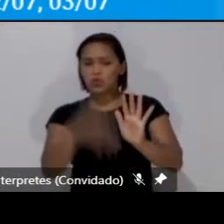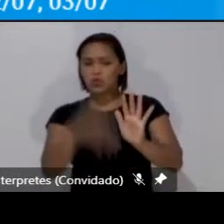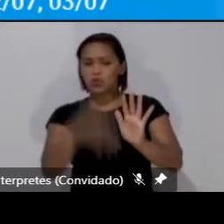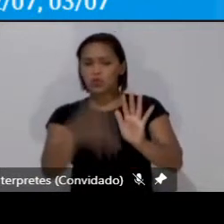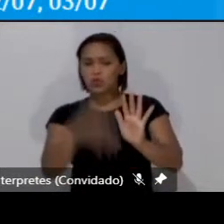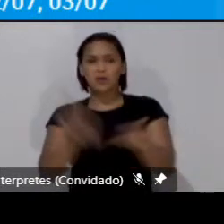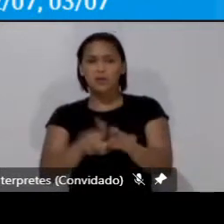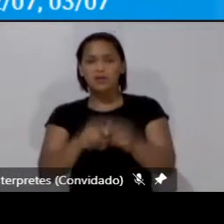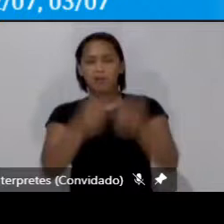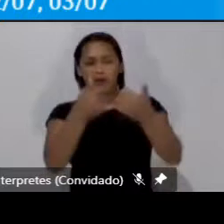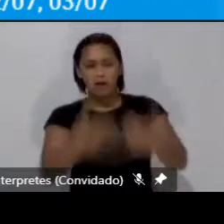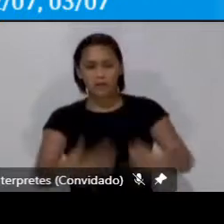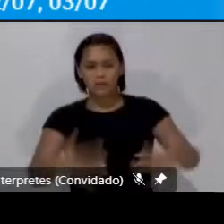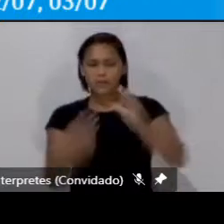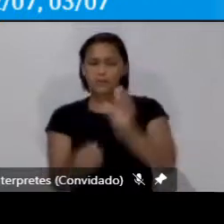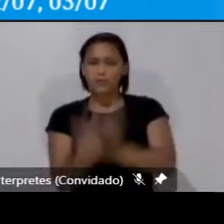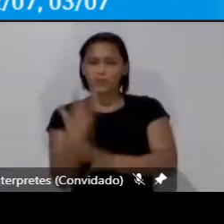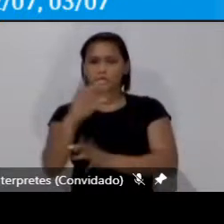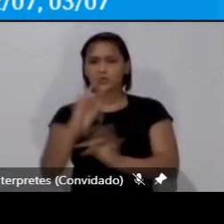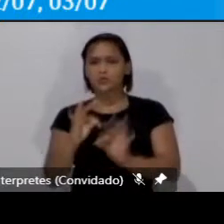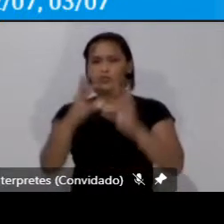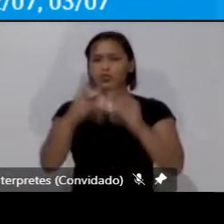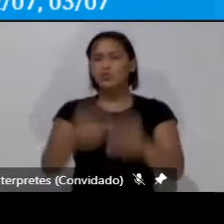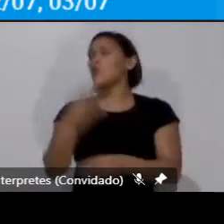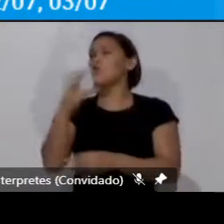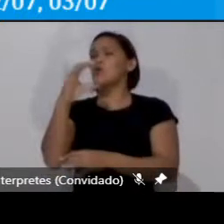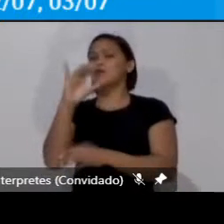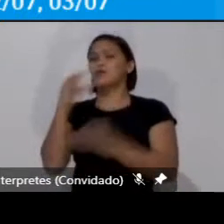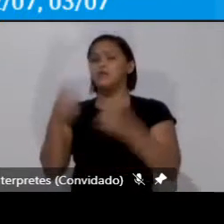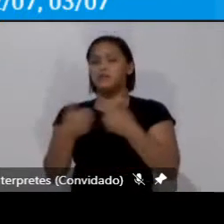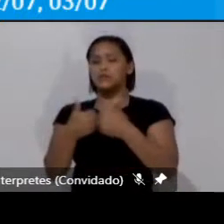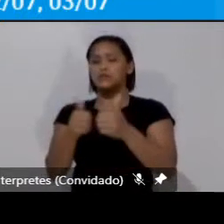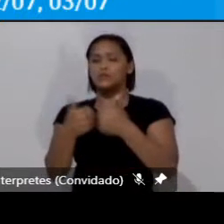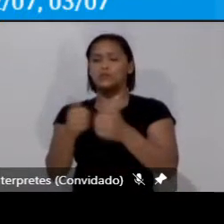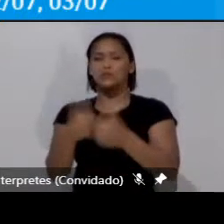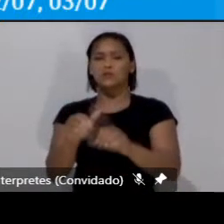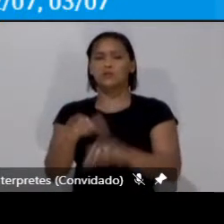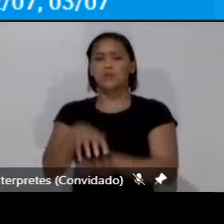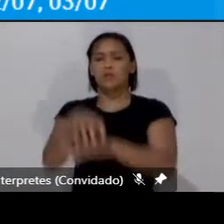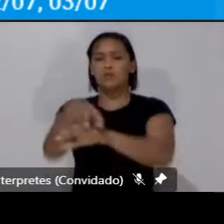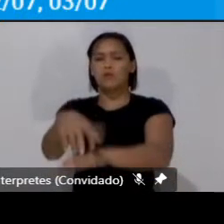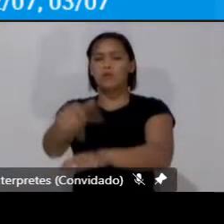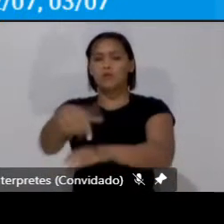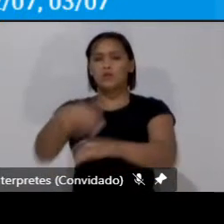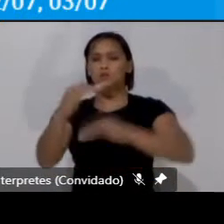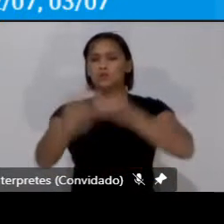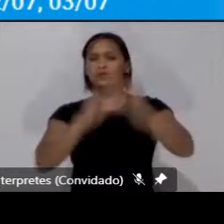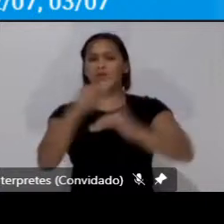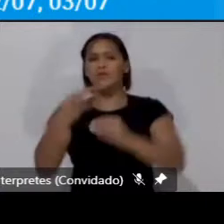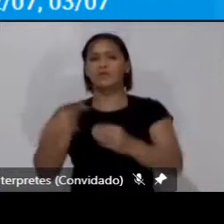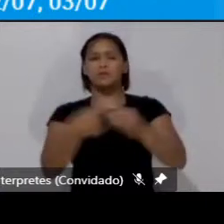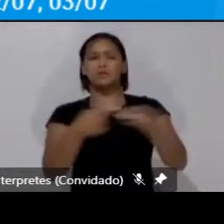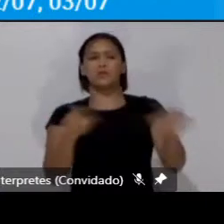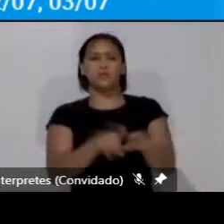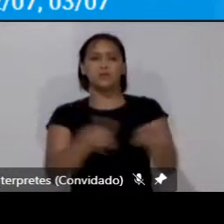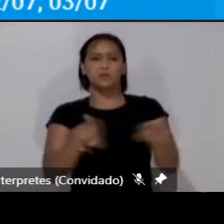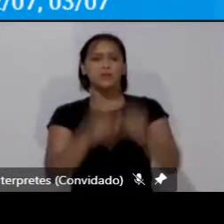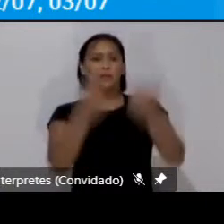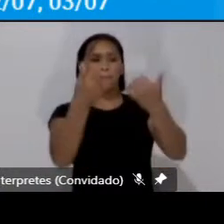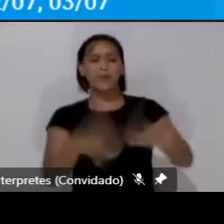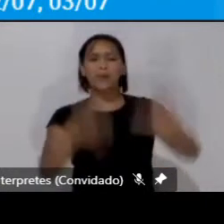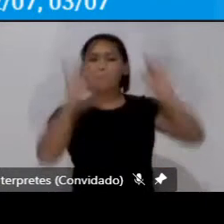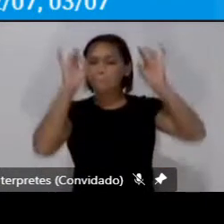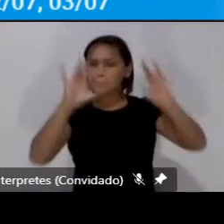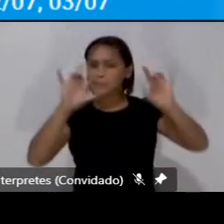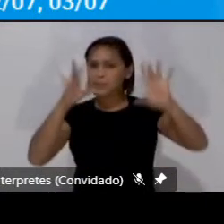foram digamos fundadoras de toda a ciência do transporte do desenvolvimento urbano mas também e principalmente